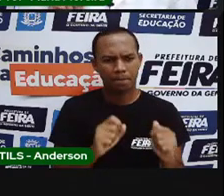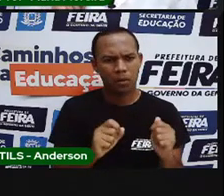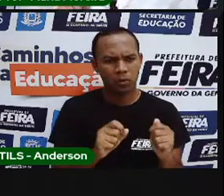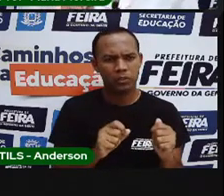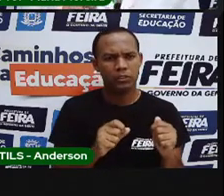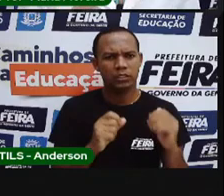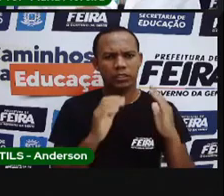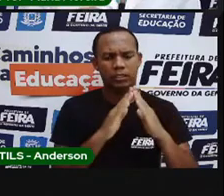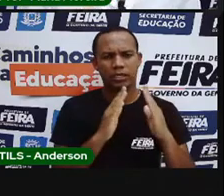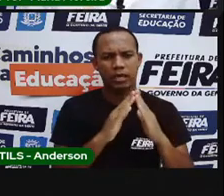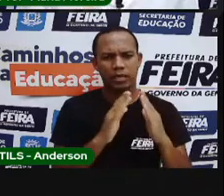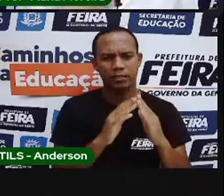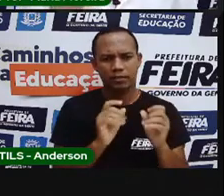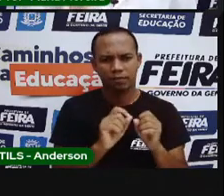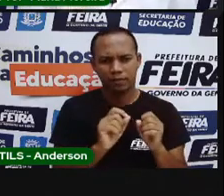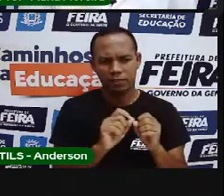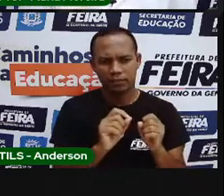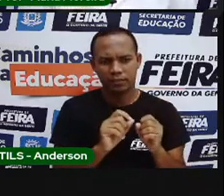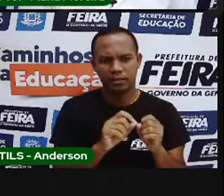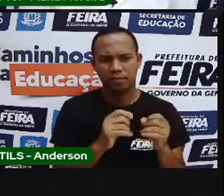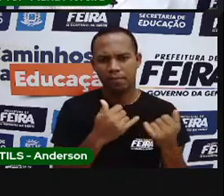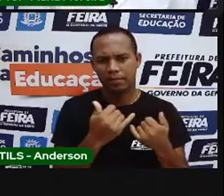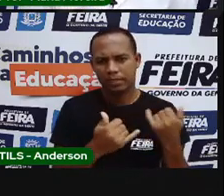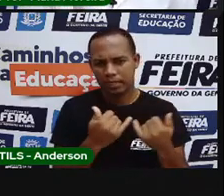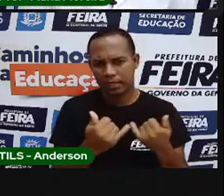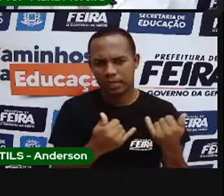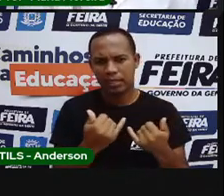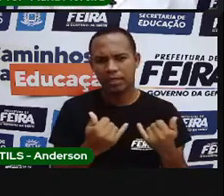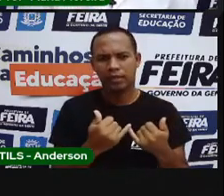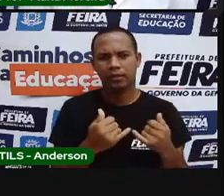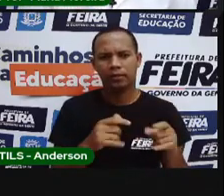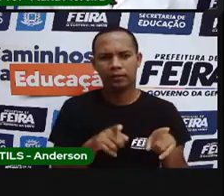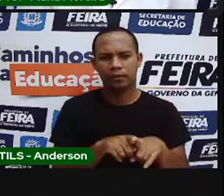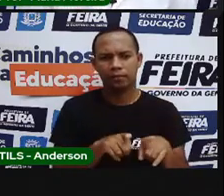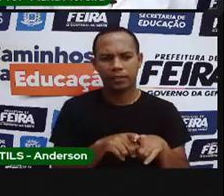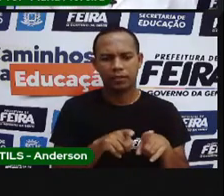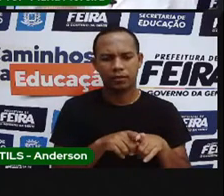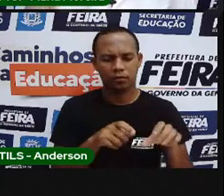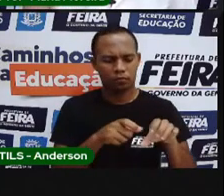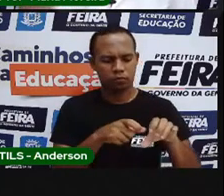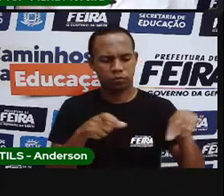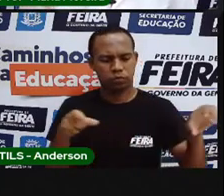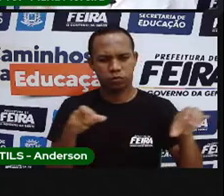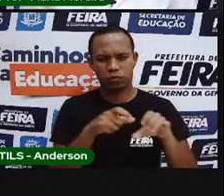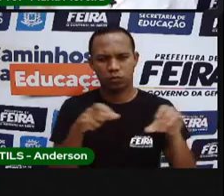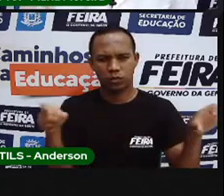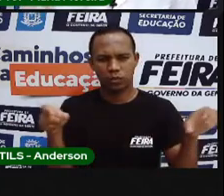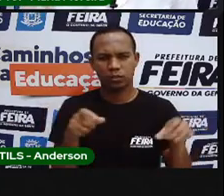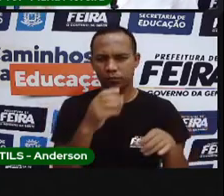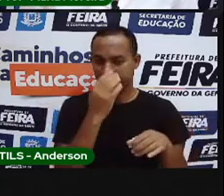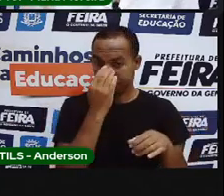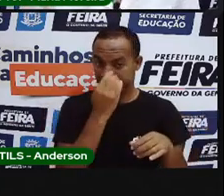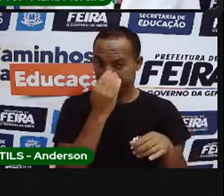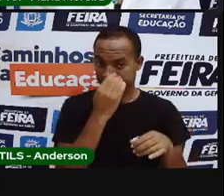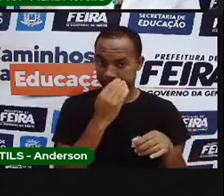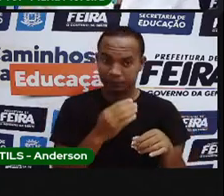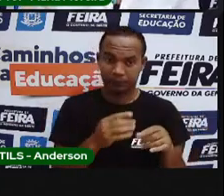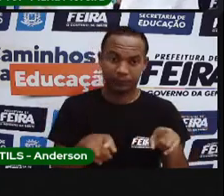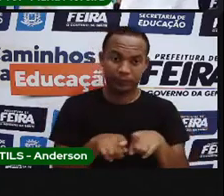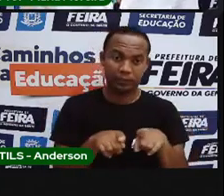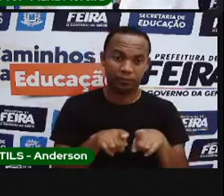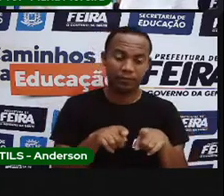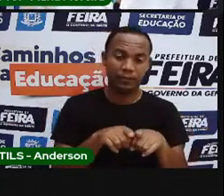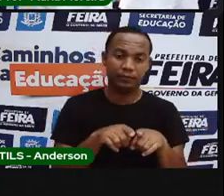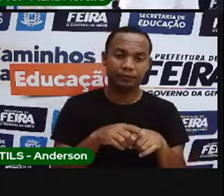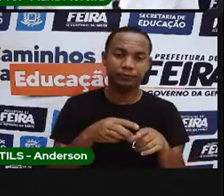pet. E aí, você pode brincar em casa, garrafa pet de cordão. Tem um porta-calher, que é feito com latinhas,